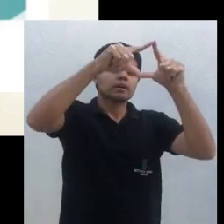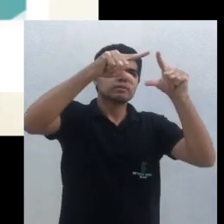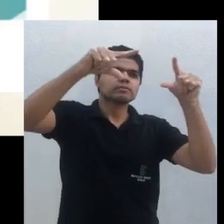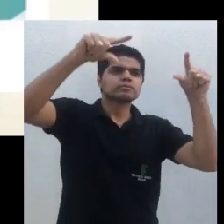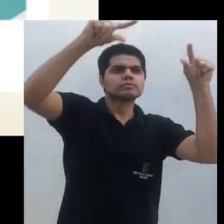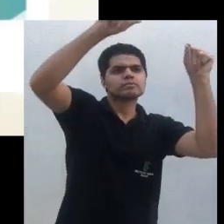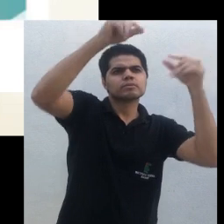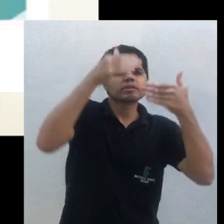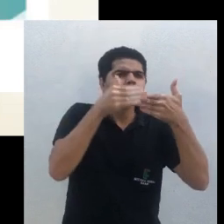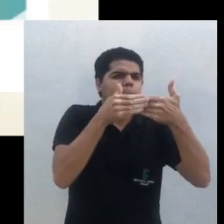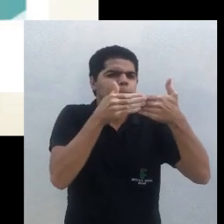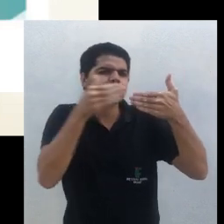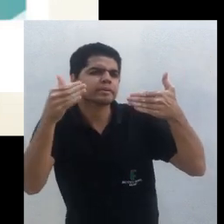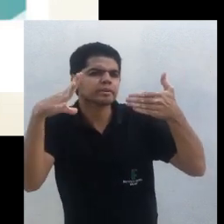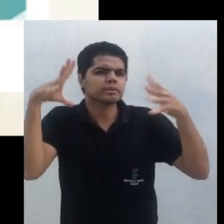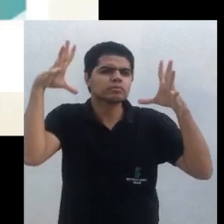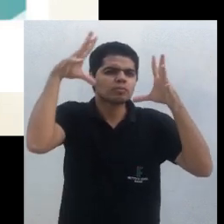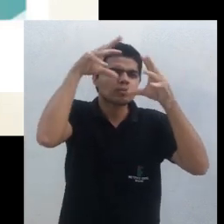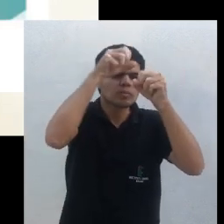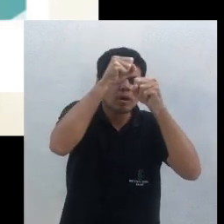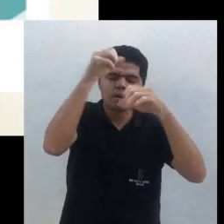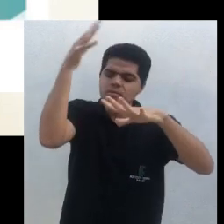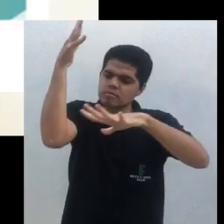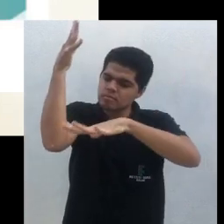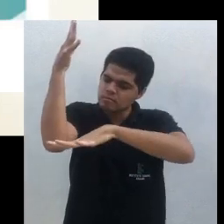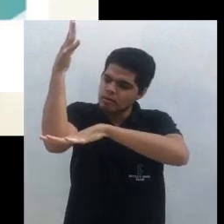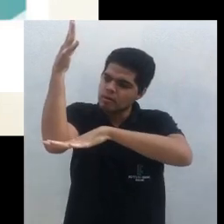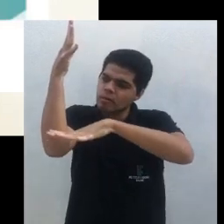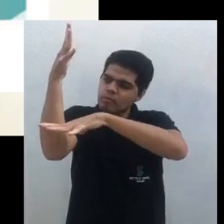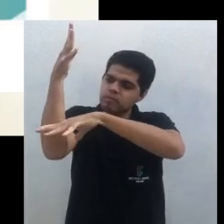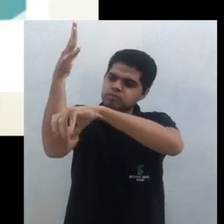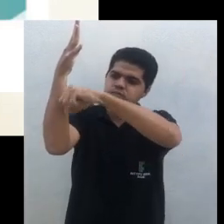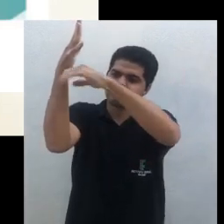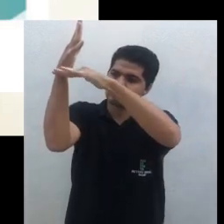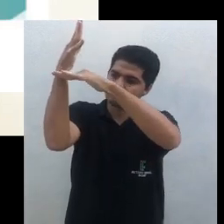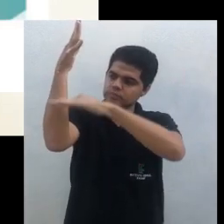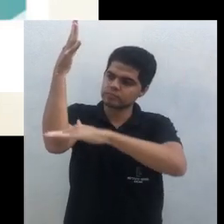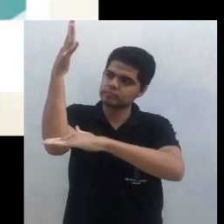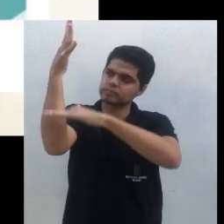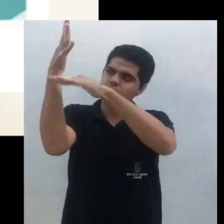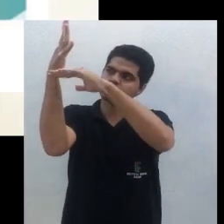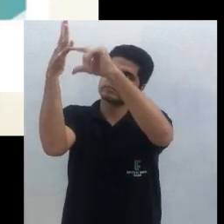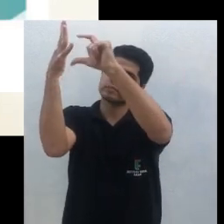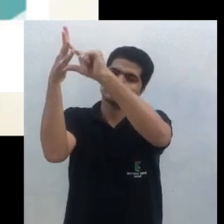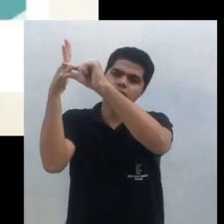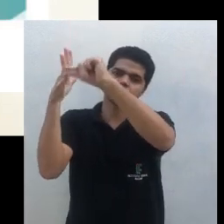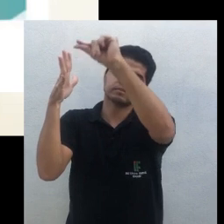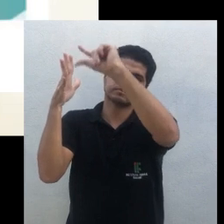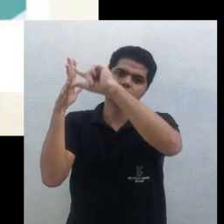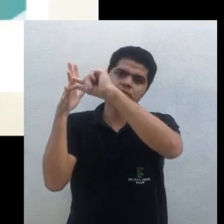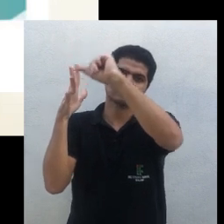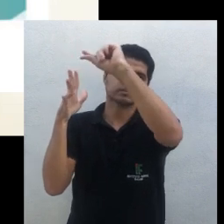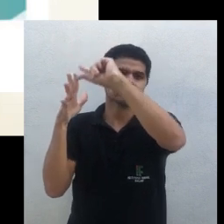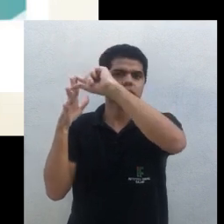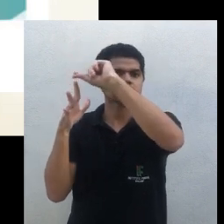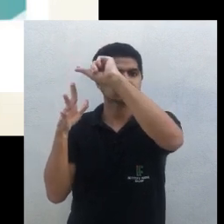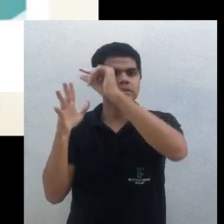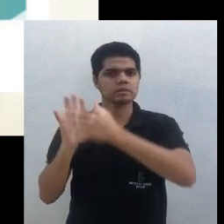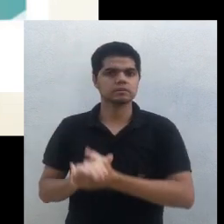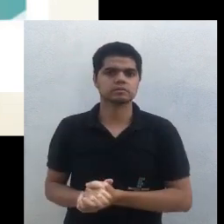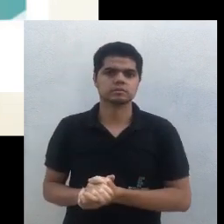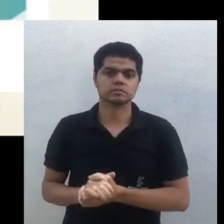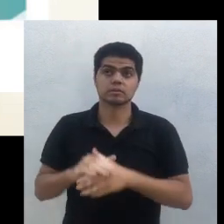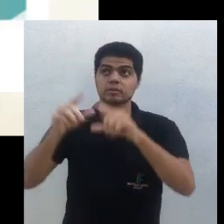cheia a seiva sobe para a copa então você vê que a madeira aqui está cheia de